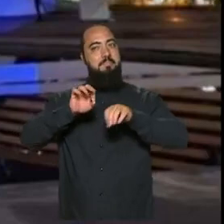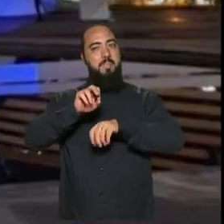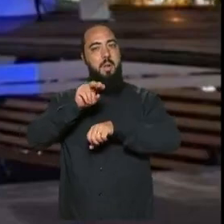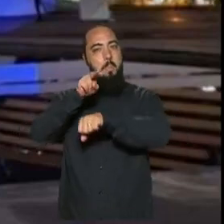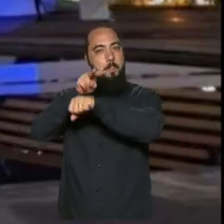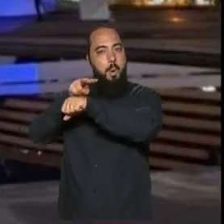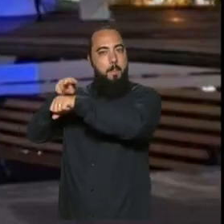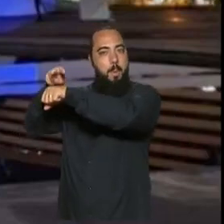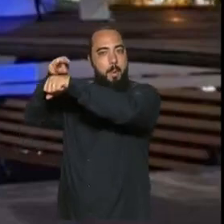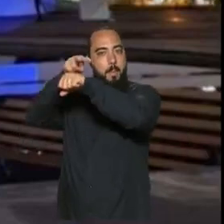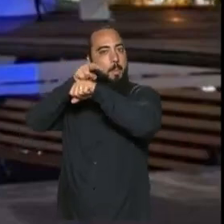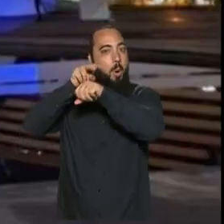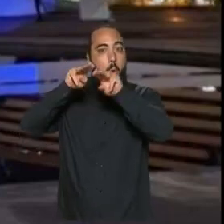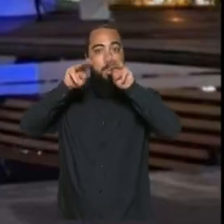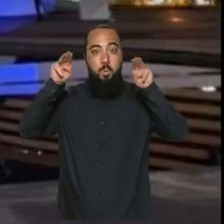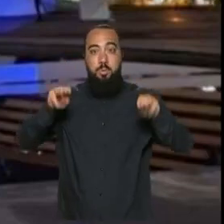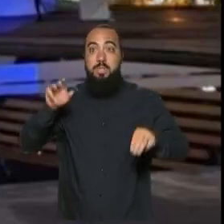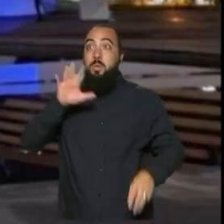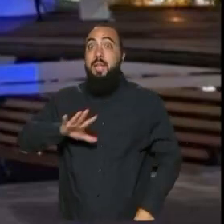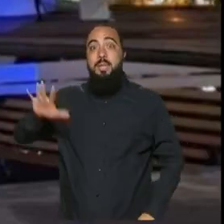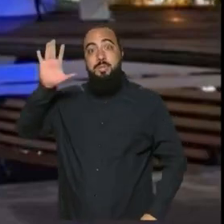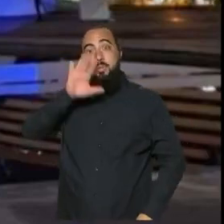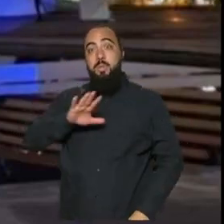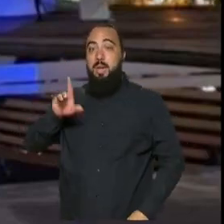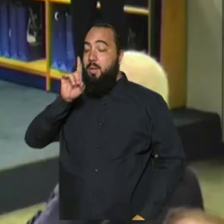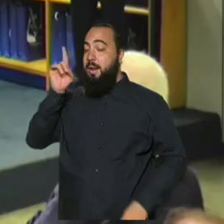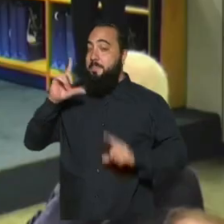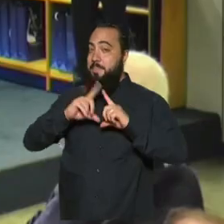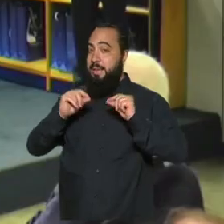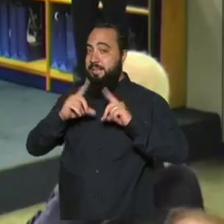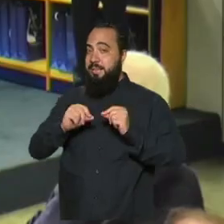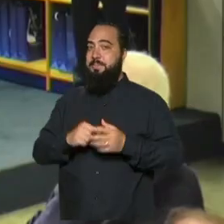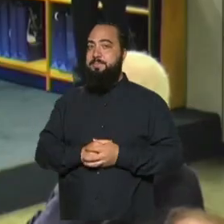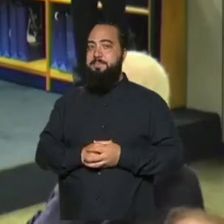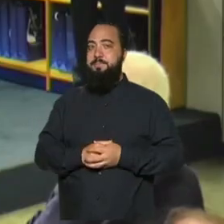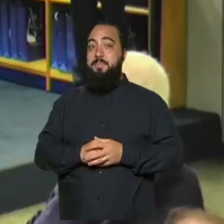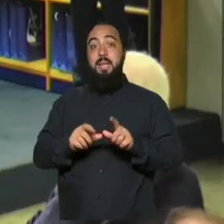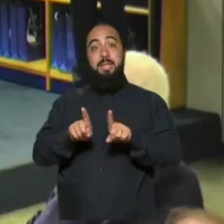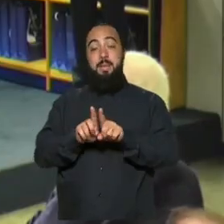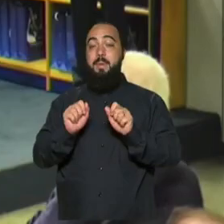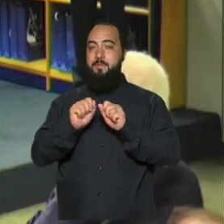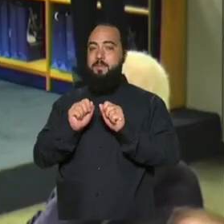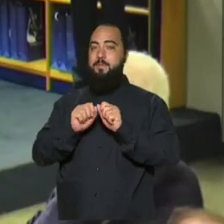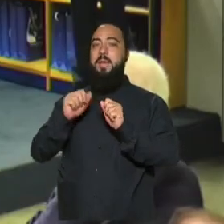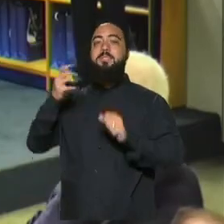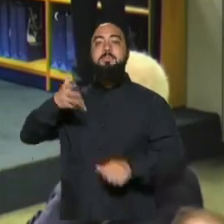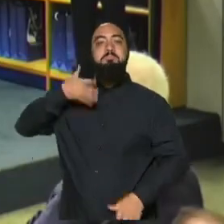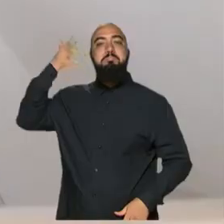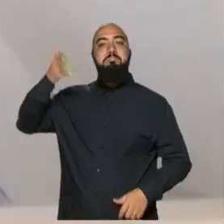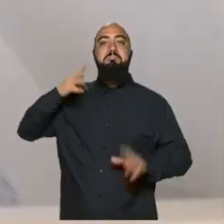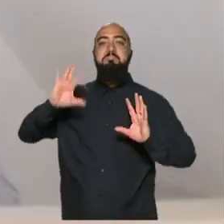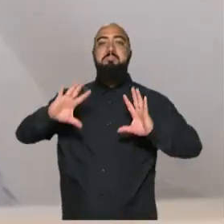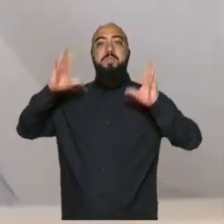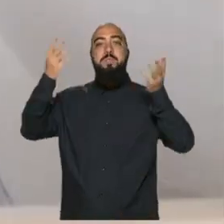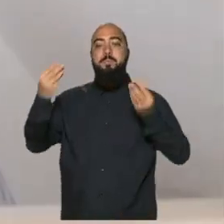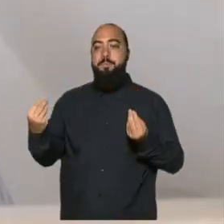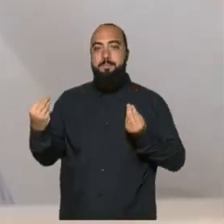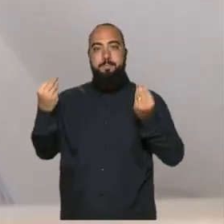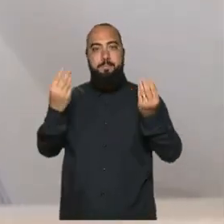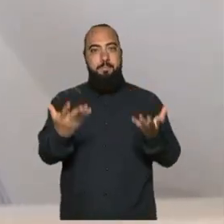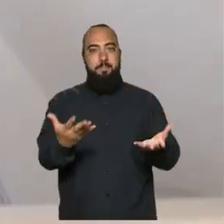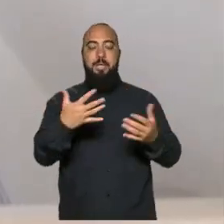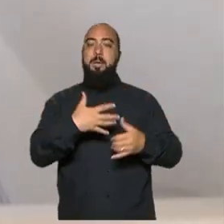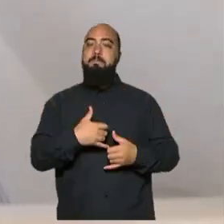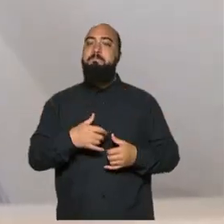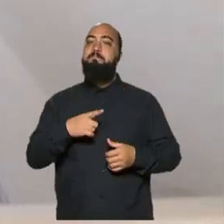cúpula externa do Museu Nacional da República, em Brasília. Também foi realizada uma cerimônia híbrida, com entrega da menção de